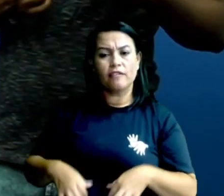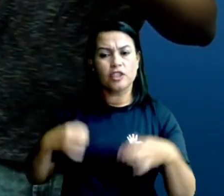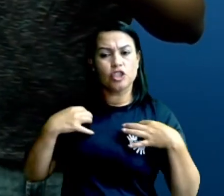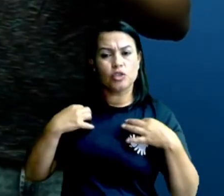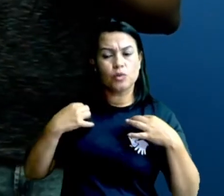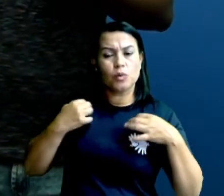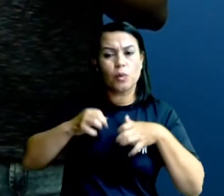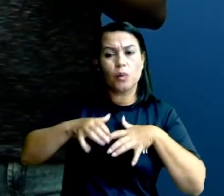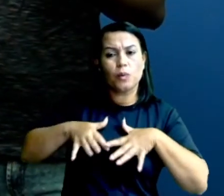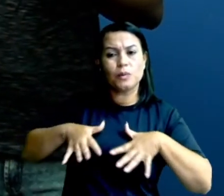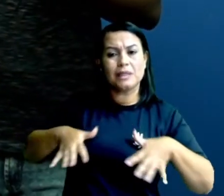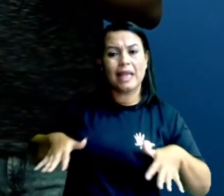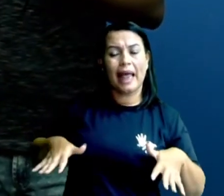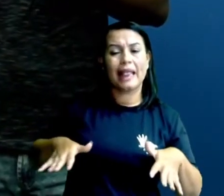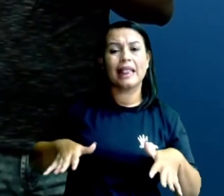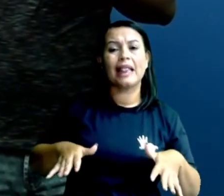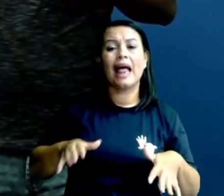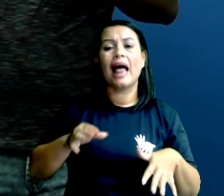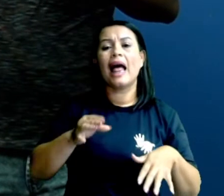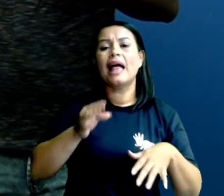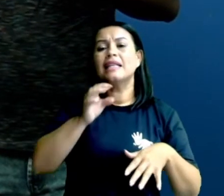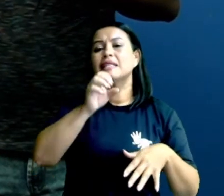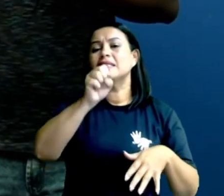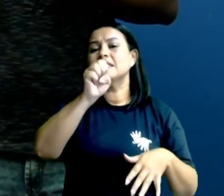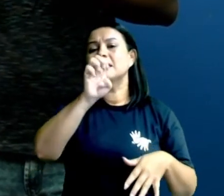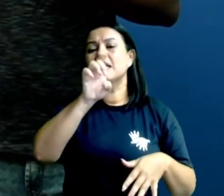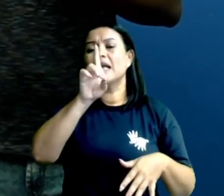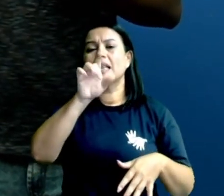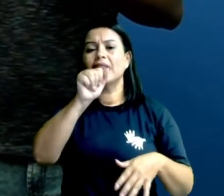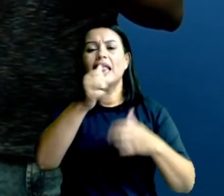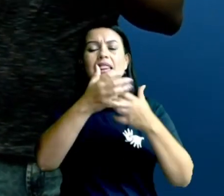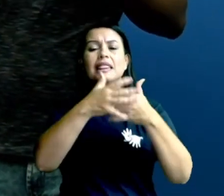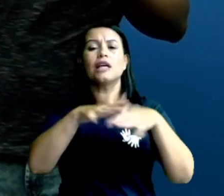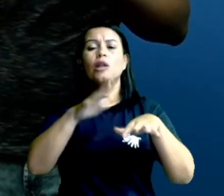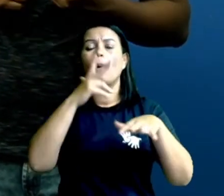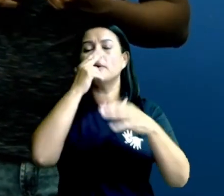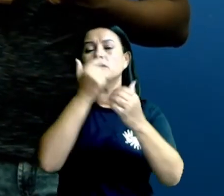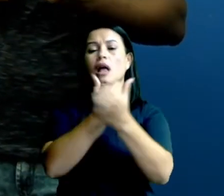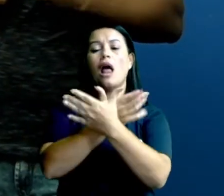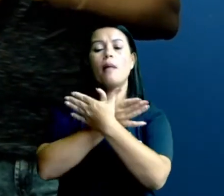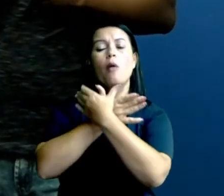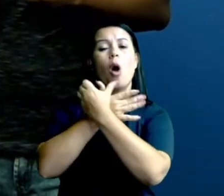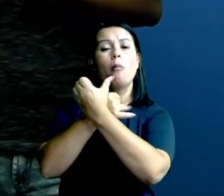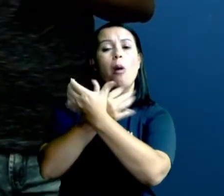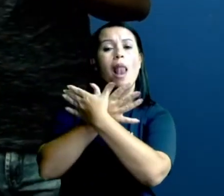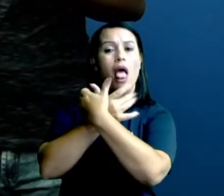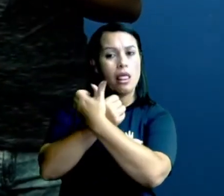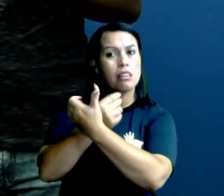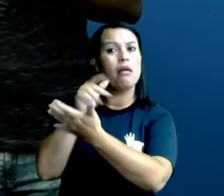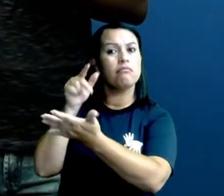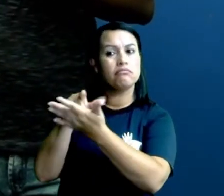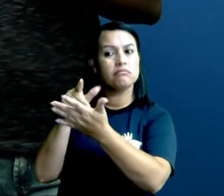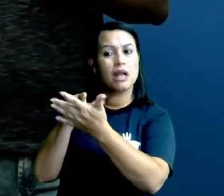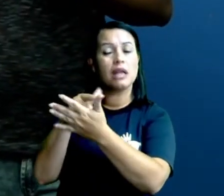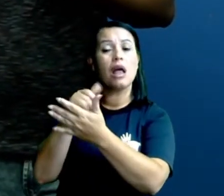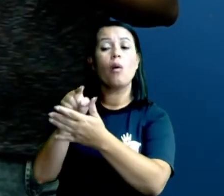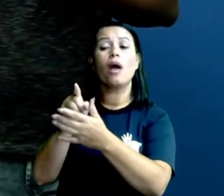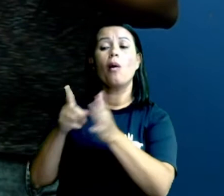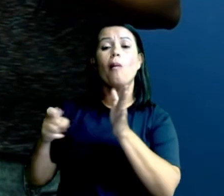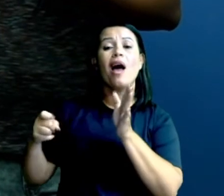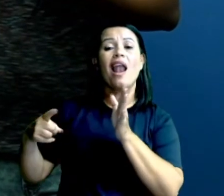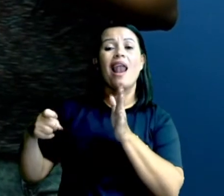partir do casulo, de pulpas da borboleta do bicho da seda. Então, é lagarta que produz